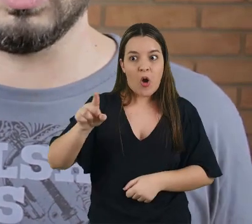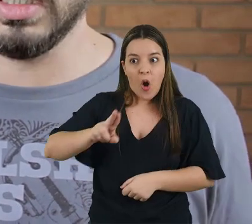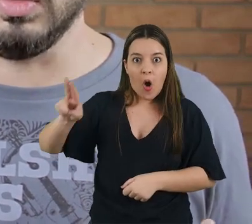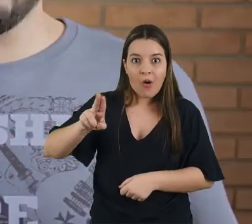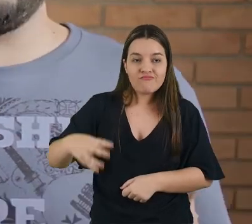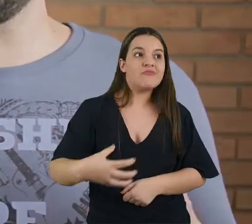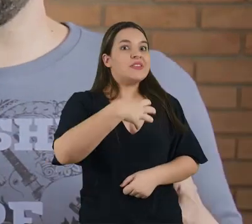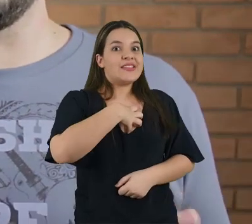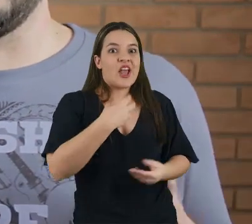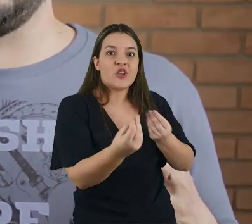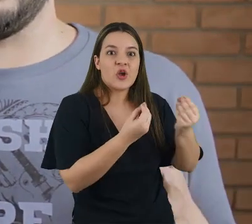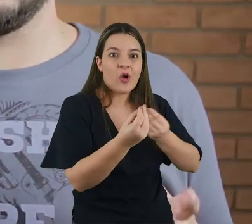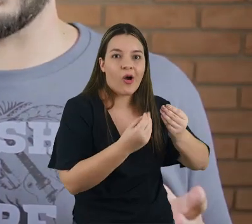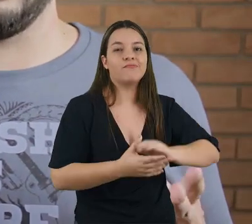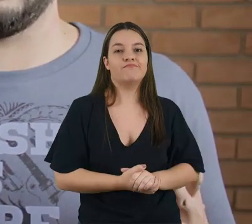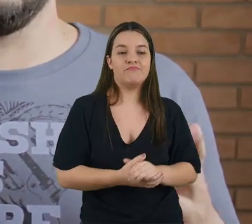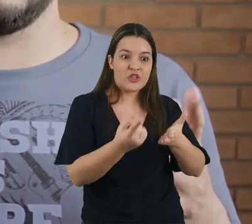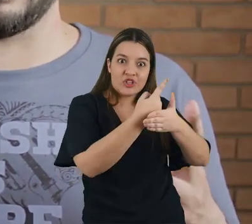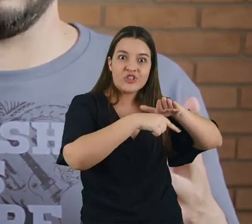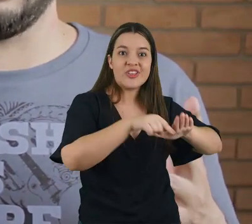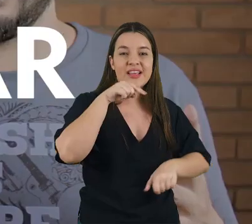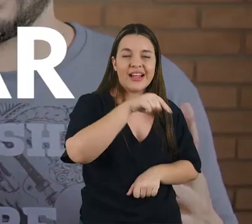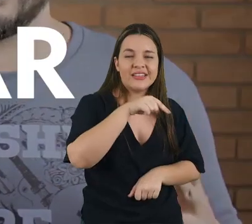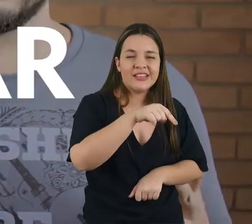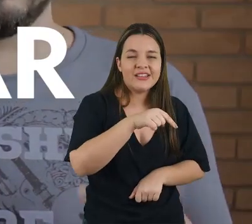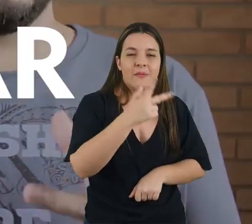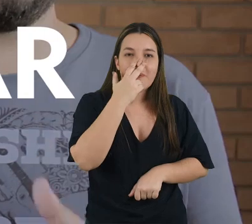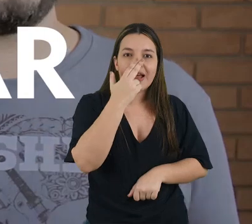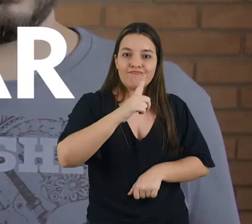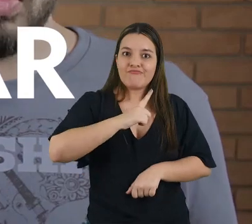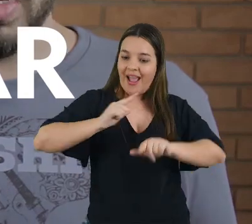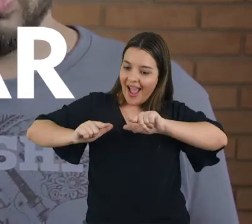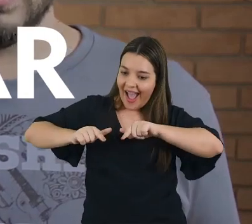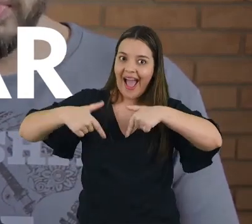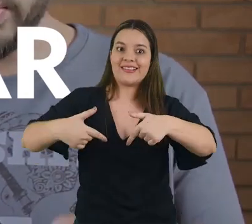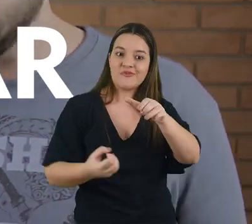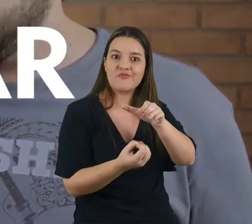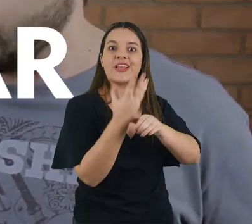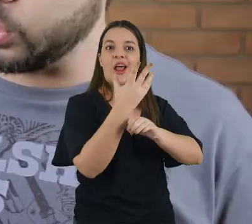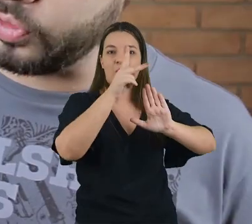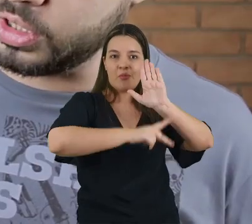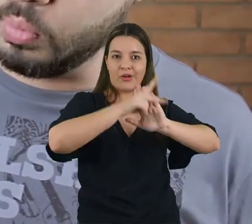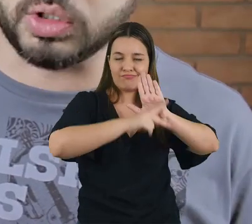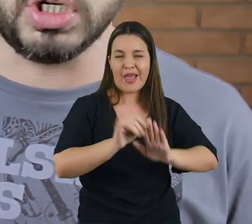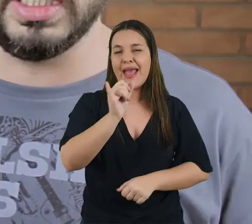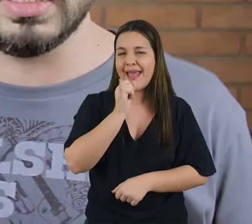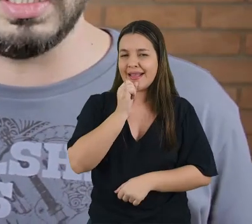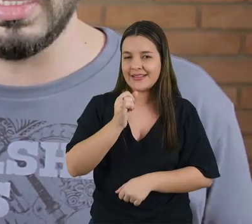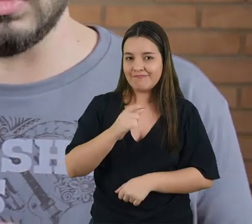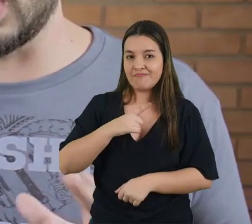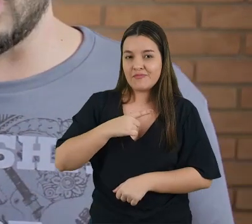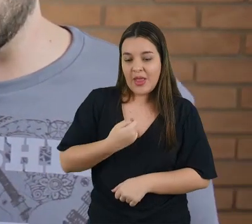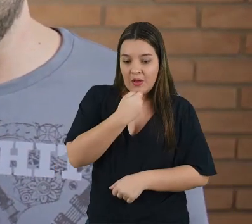funcionamento daquilo. Uma definição muito boa do que é design é que o design é a ação de projetar alguma coisa. Vou dar um exemplo, o meu microfone tem um botão de